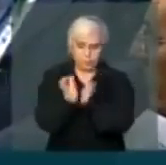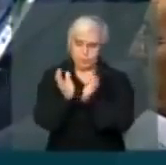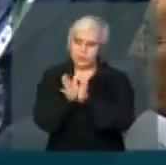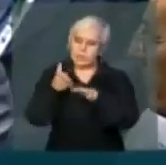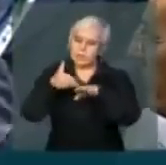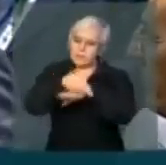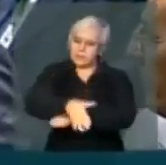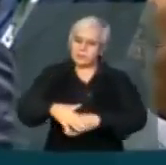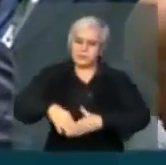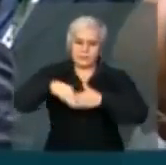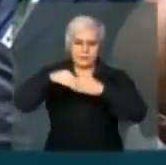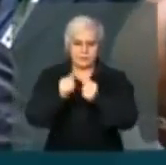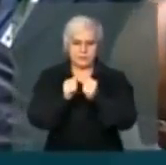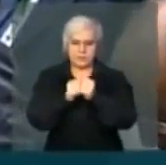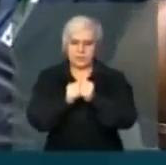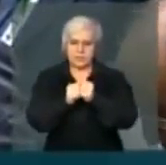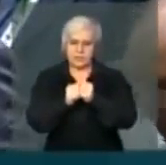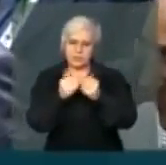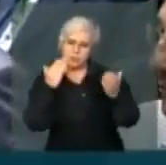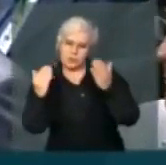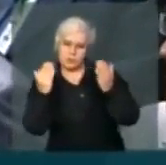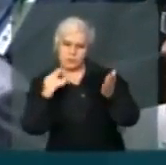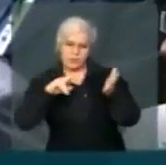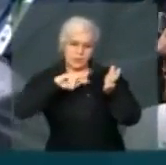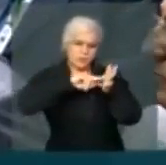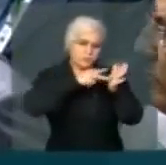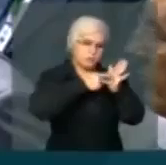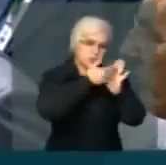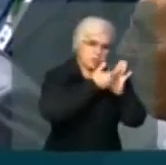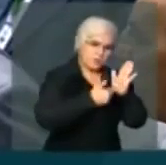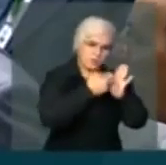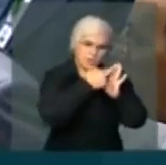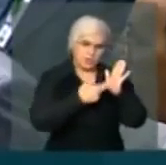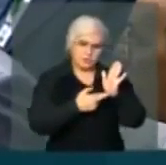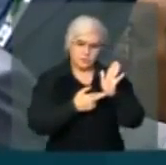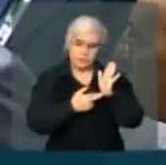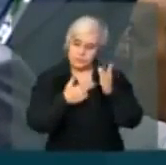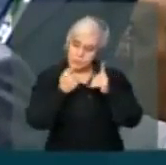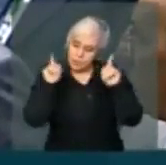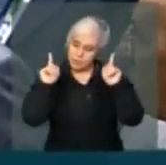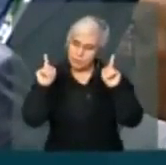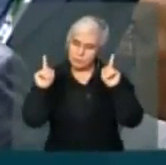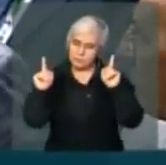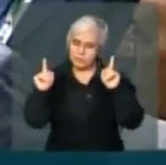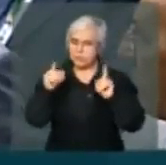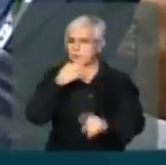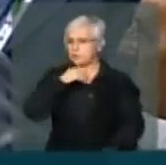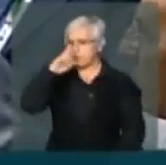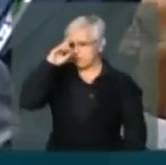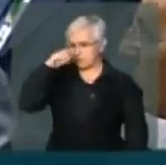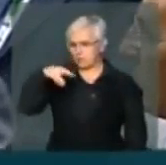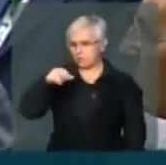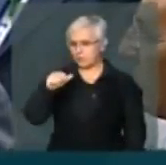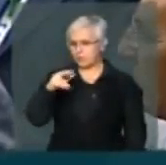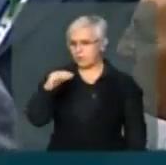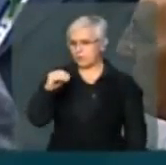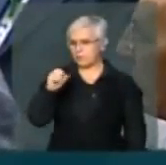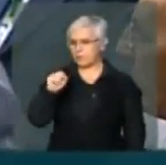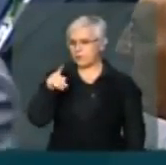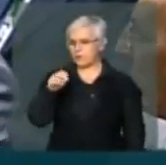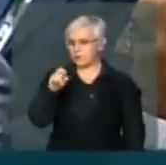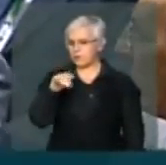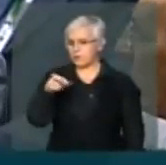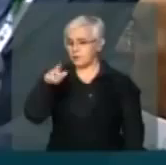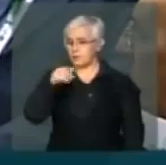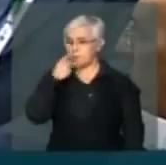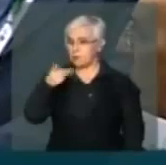da interpretação regimental o senhor Marcos Pestana, meu conterrâneo deputado, estava na